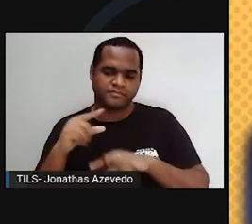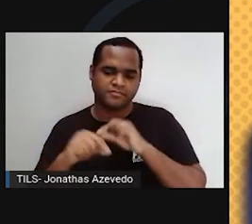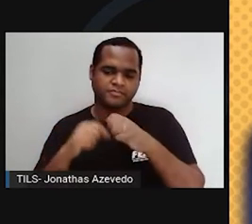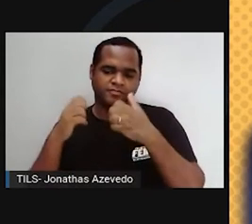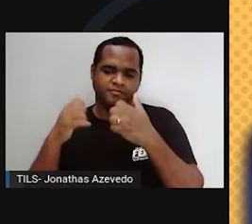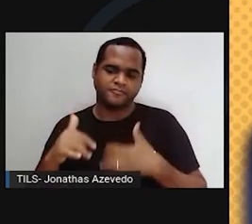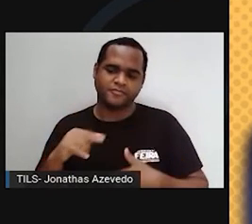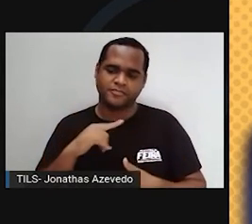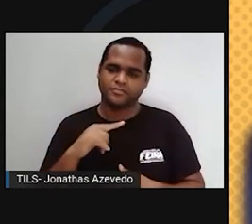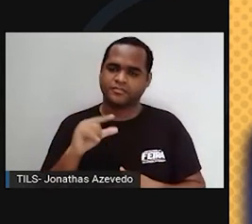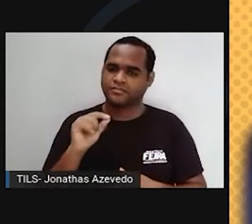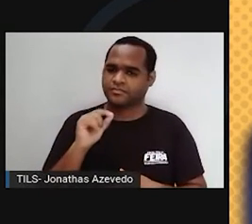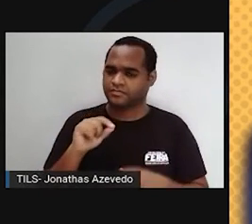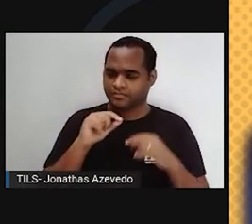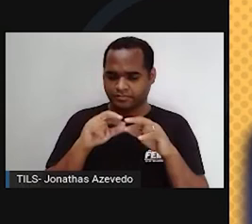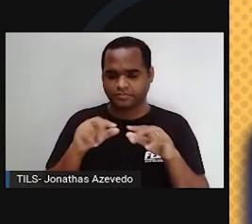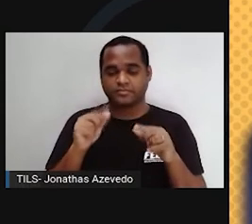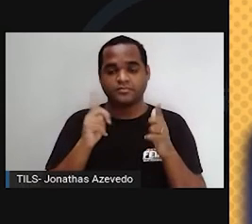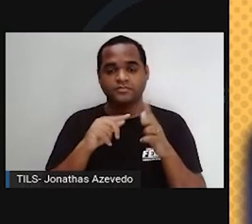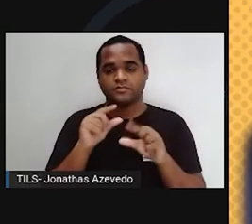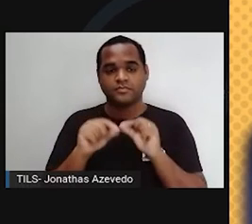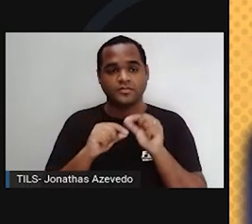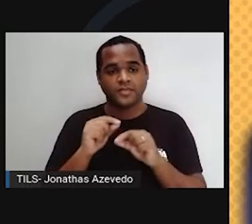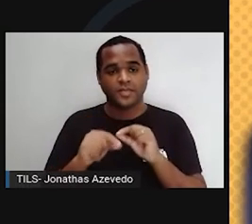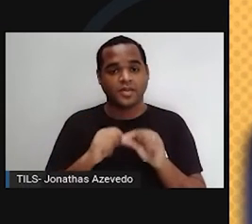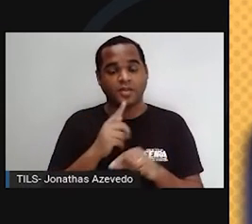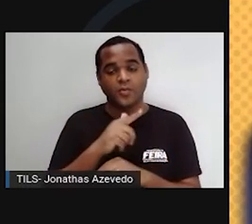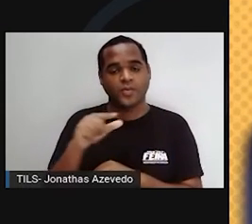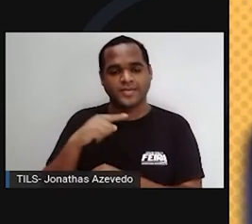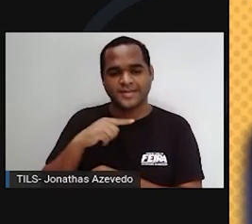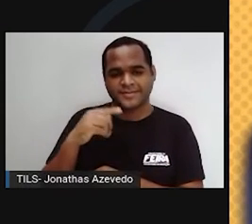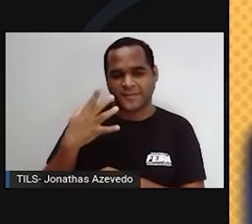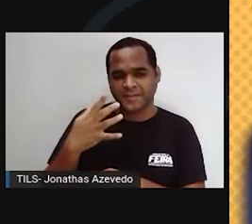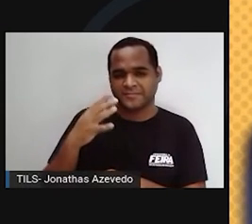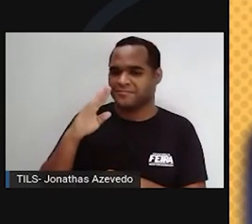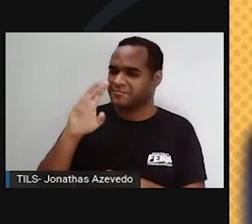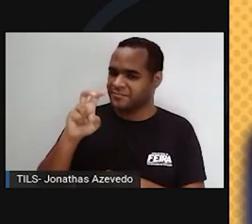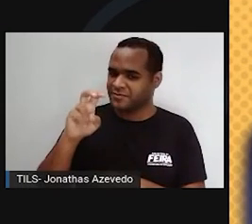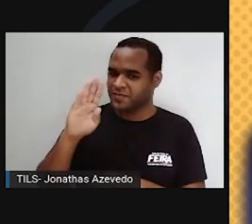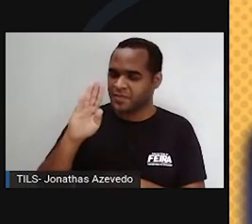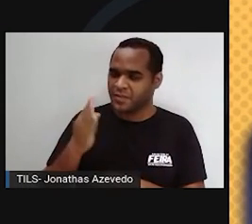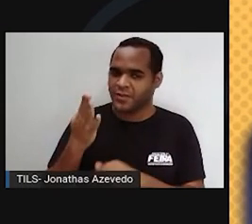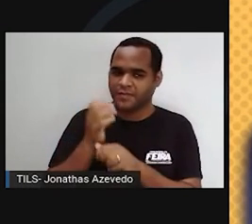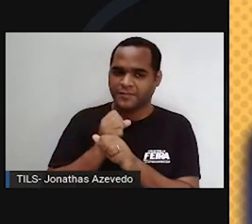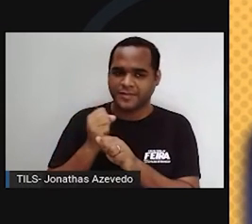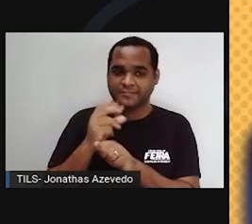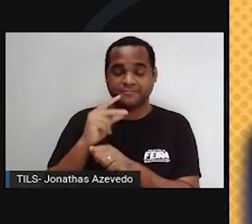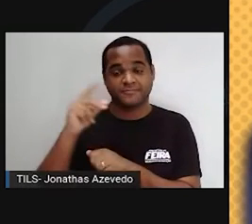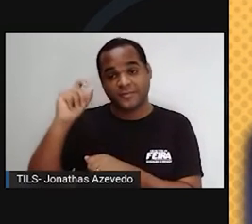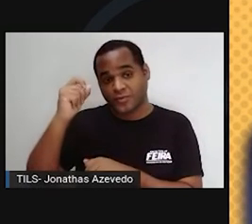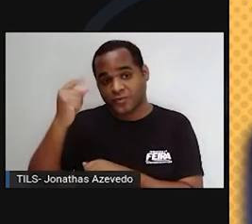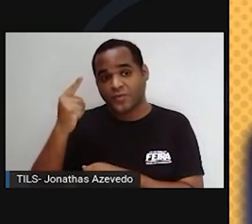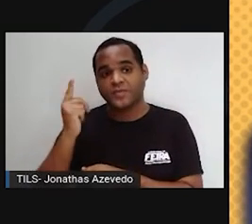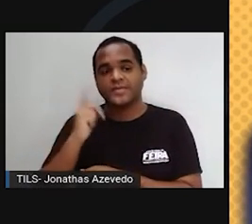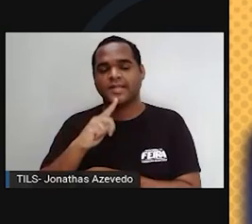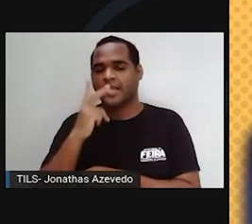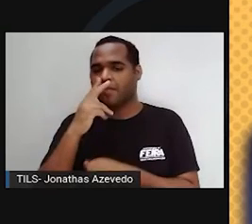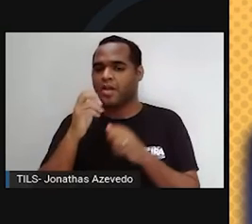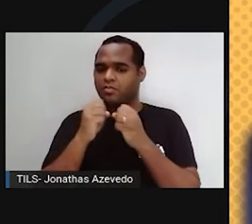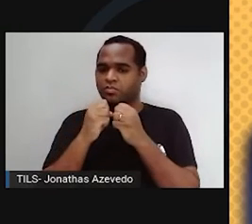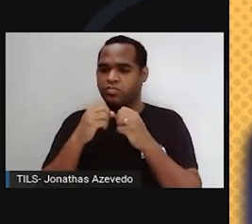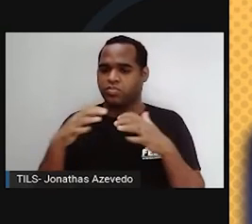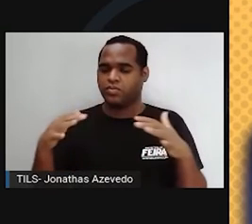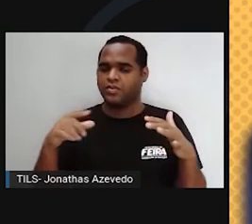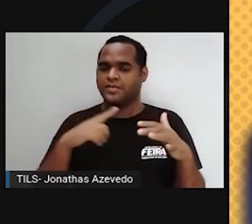uma estrela gigante vermelha. Em 4 ou até mesmo 5 bilhões de anos, o nosso Sol também vai se expandir e